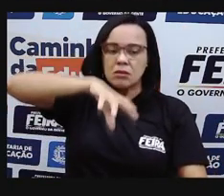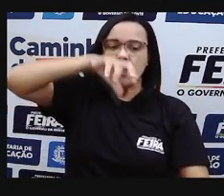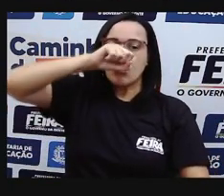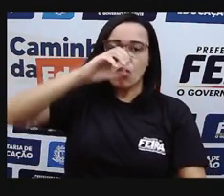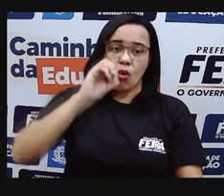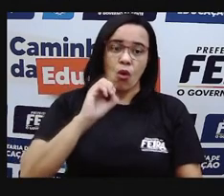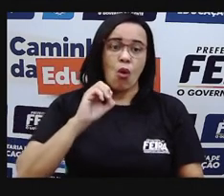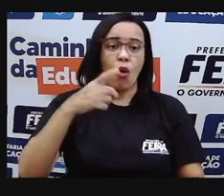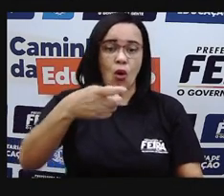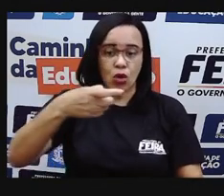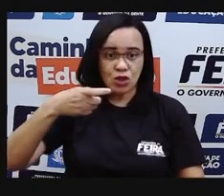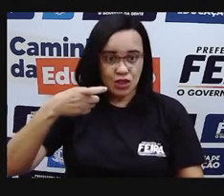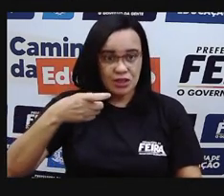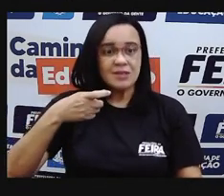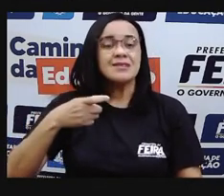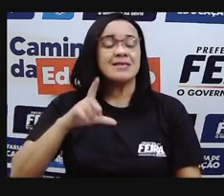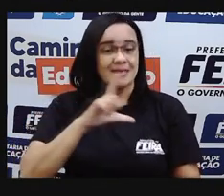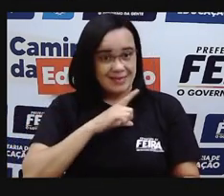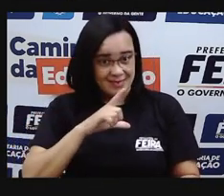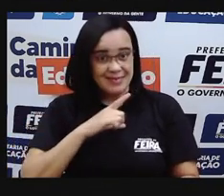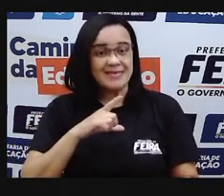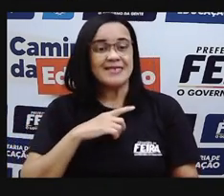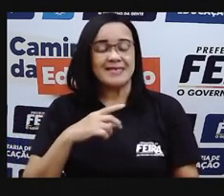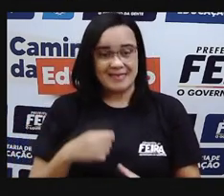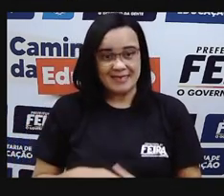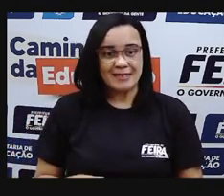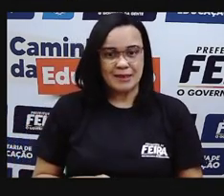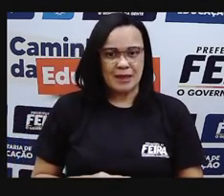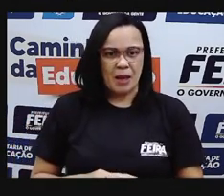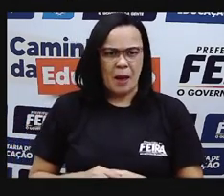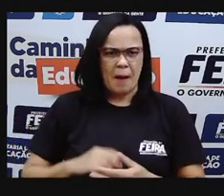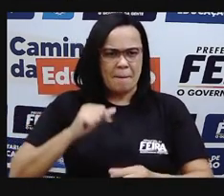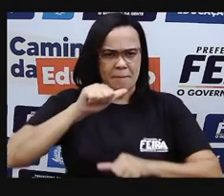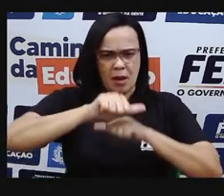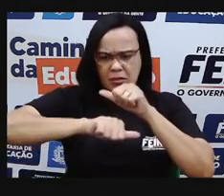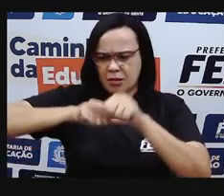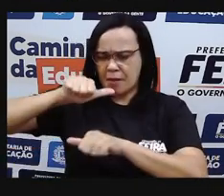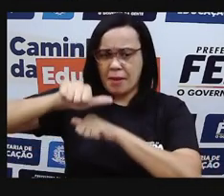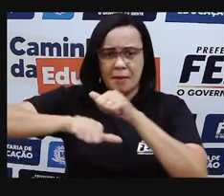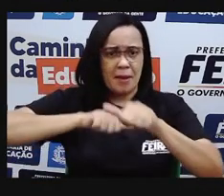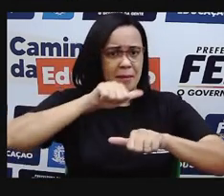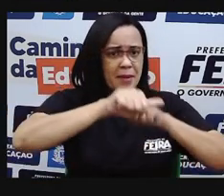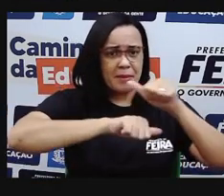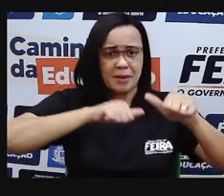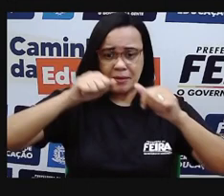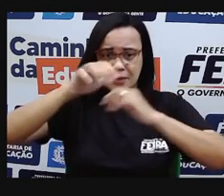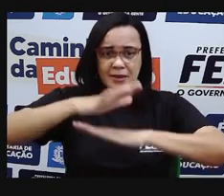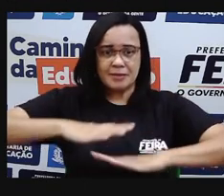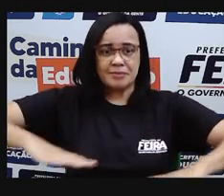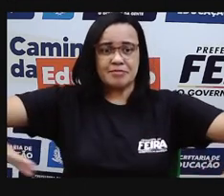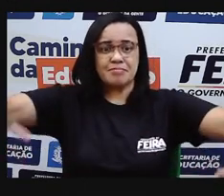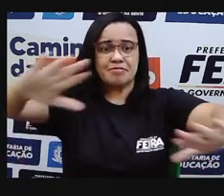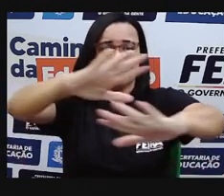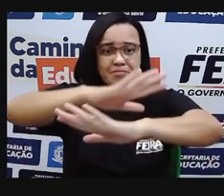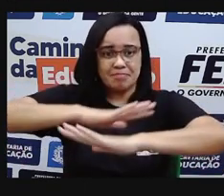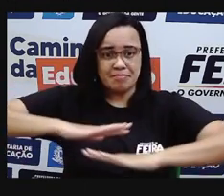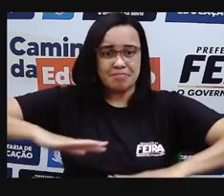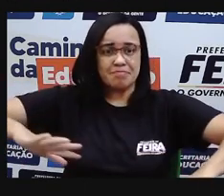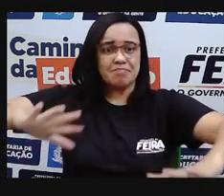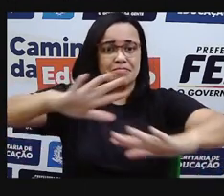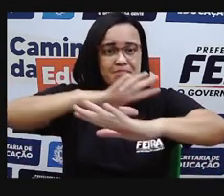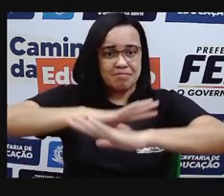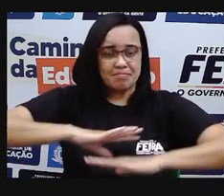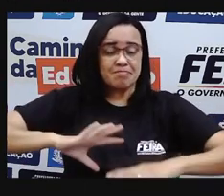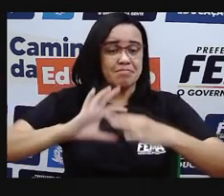então, algas, plantas, bactérias fotossintetizantes e liberado na atmosfera. E aí, na